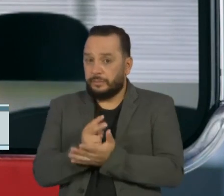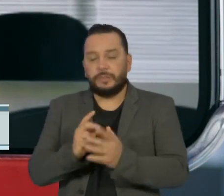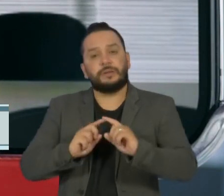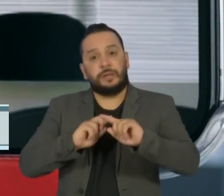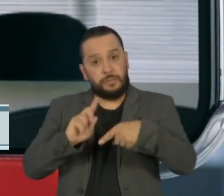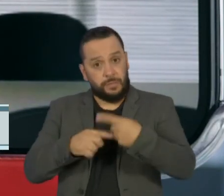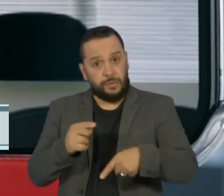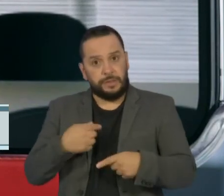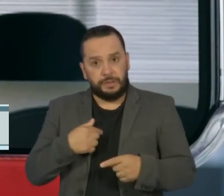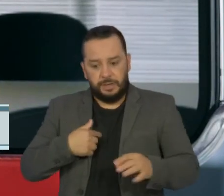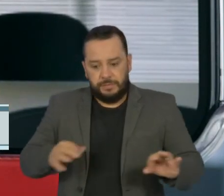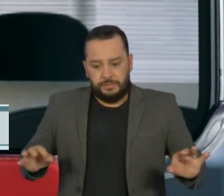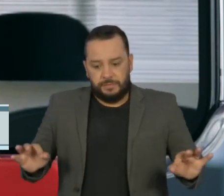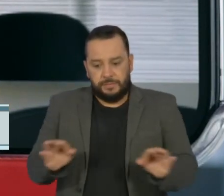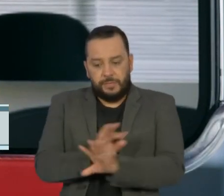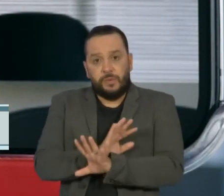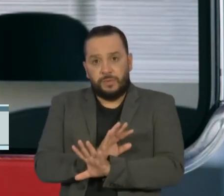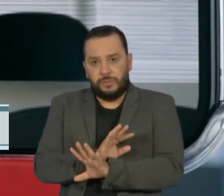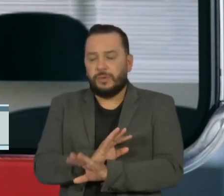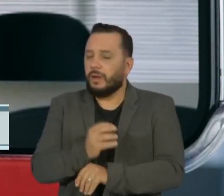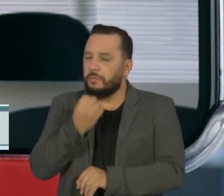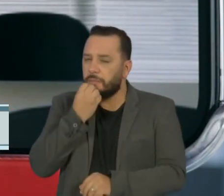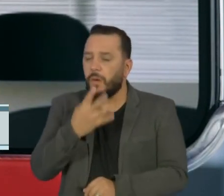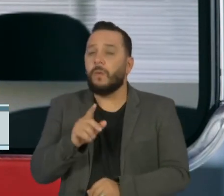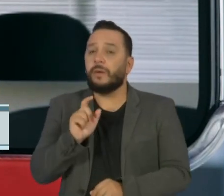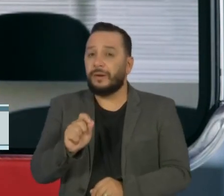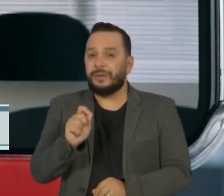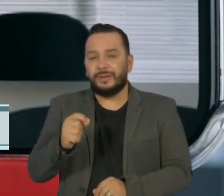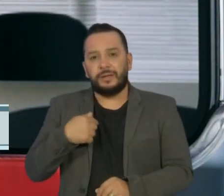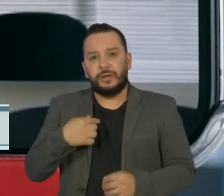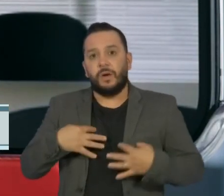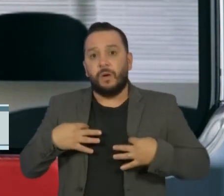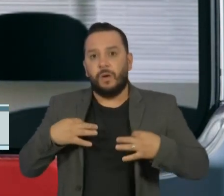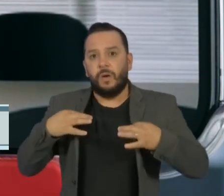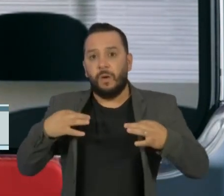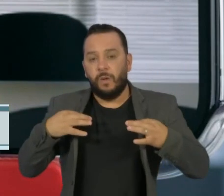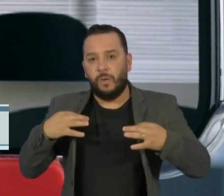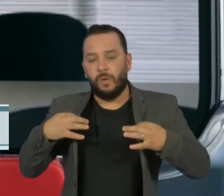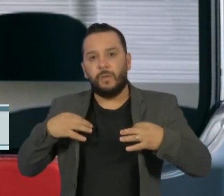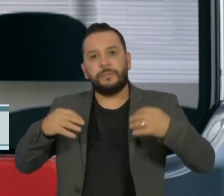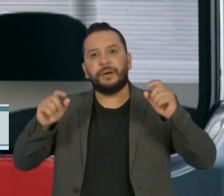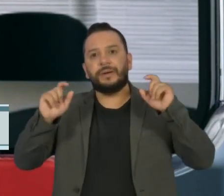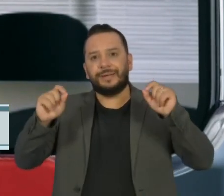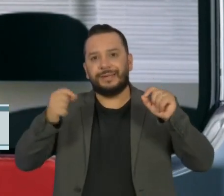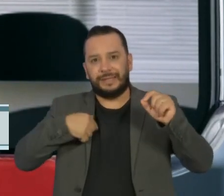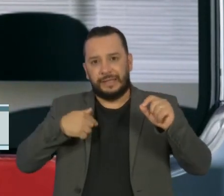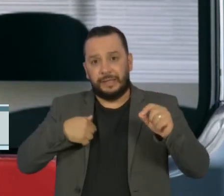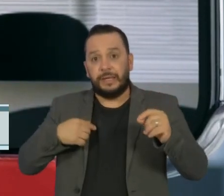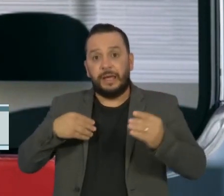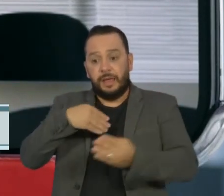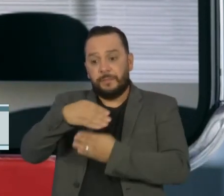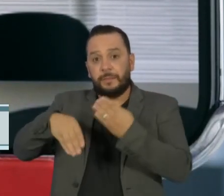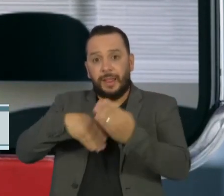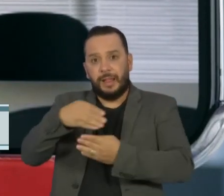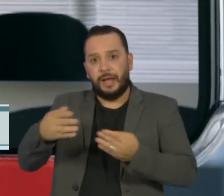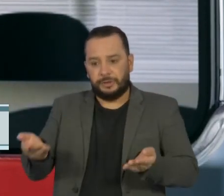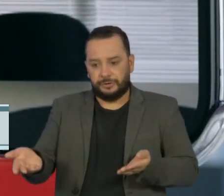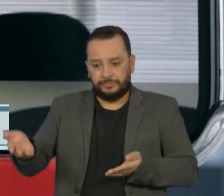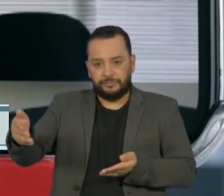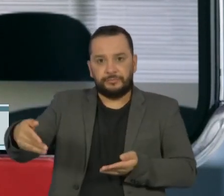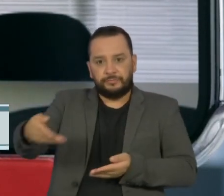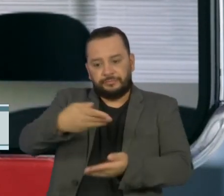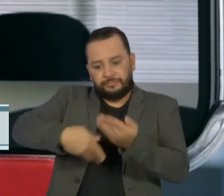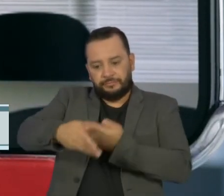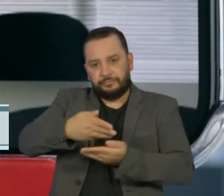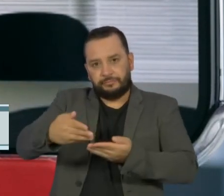depois que você guardar, o ideal é que elas não fiquem expostas. Então, elas seriam embaladas em um saco plástico, por